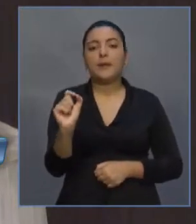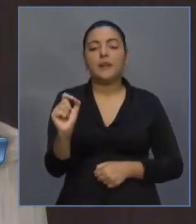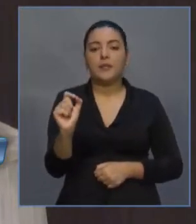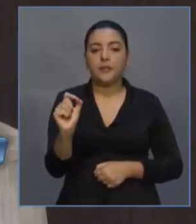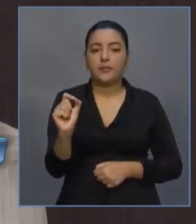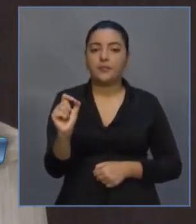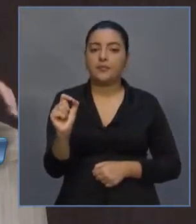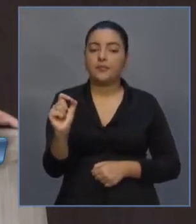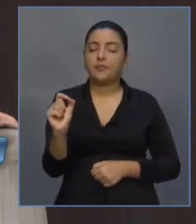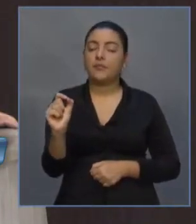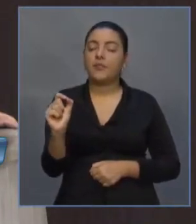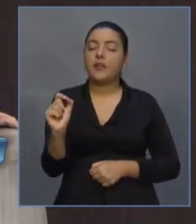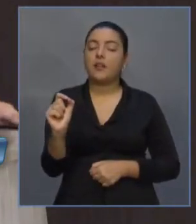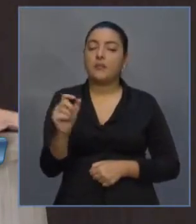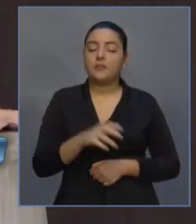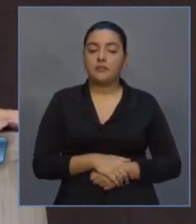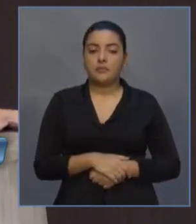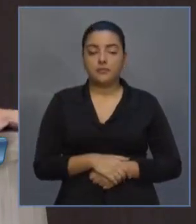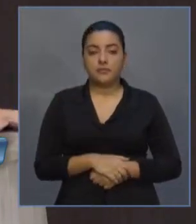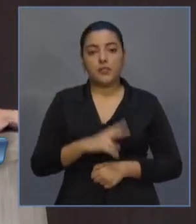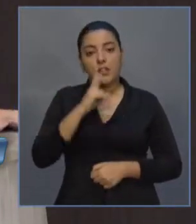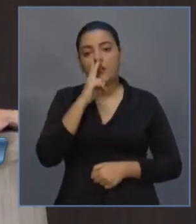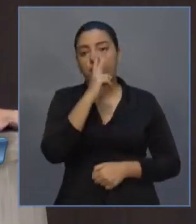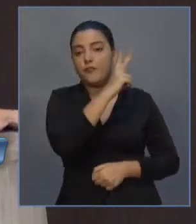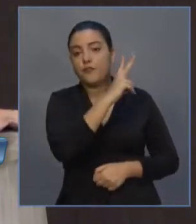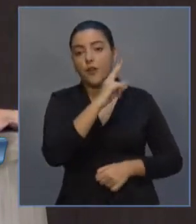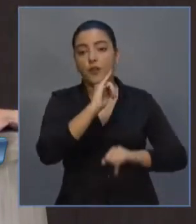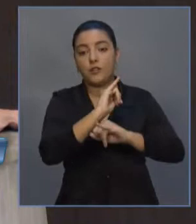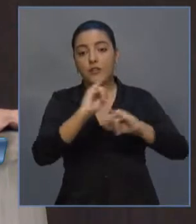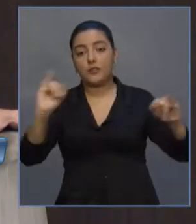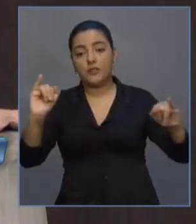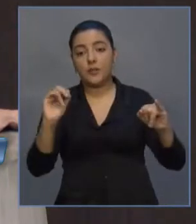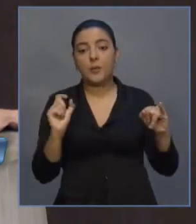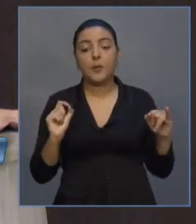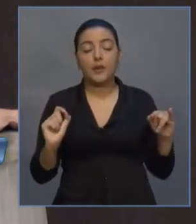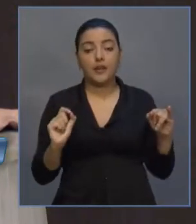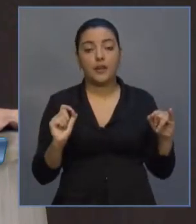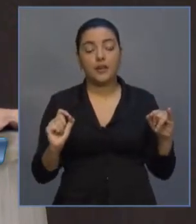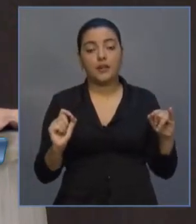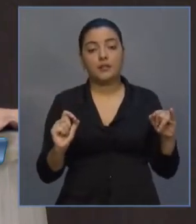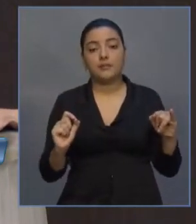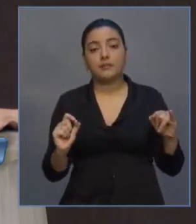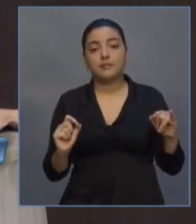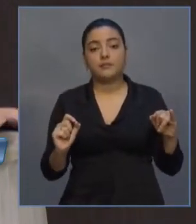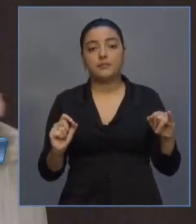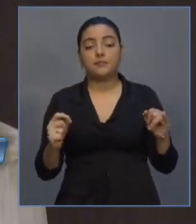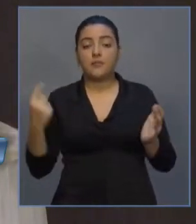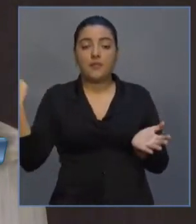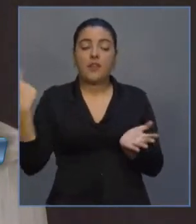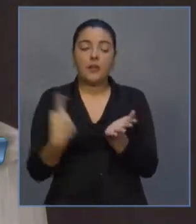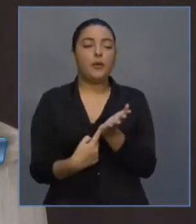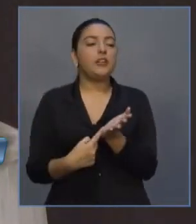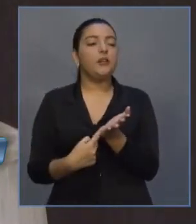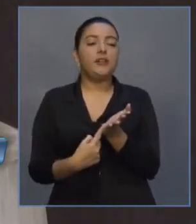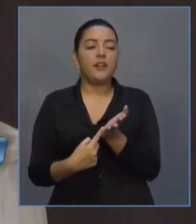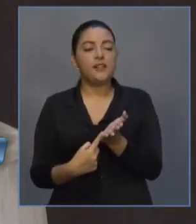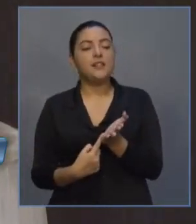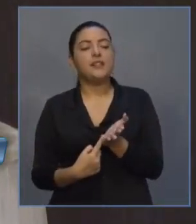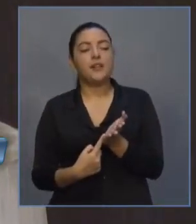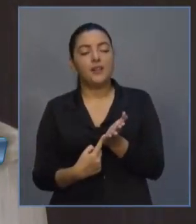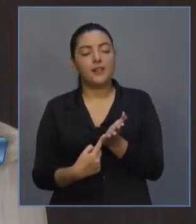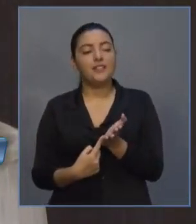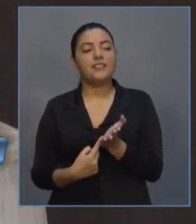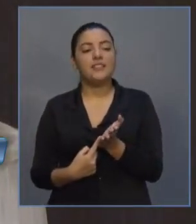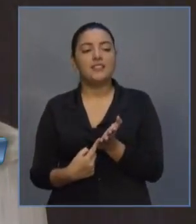dá indícios muito fortes, porque assumir tamanho risco é porque quer,